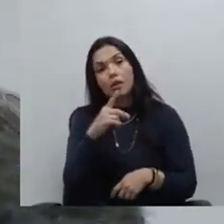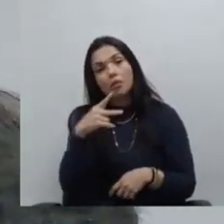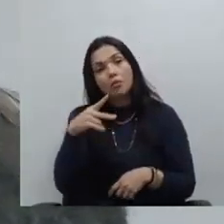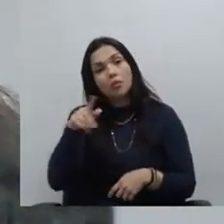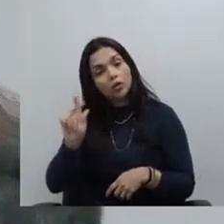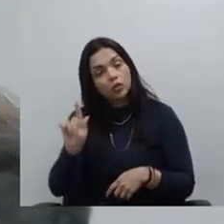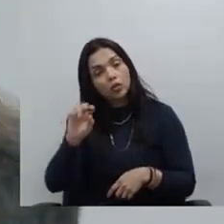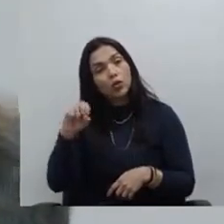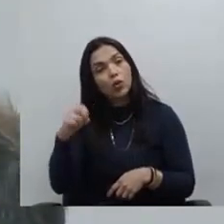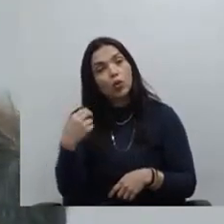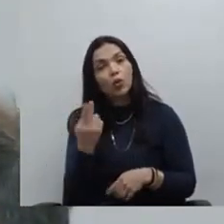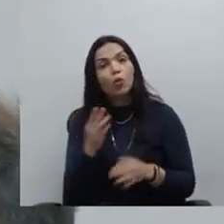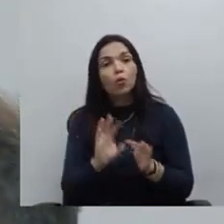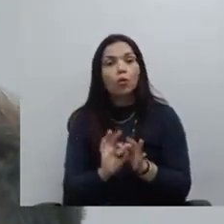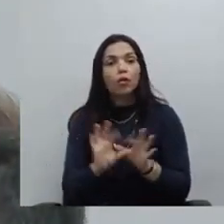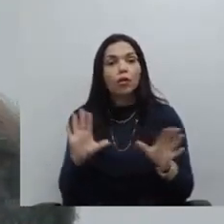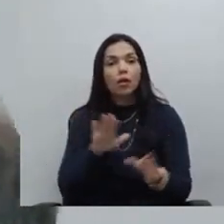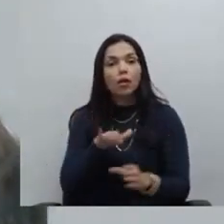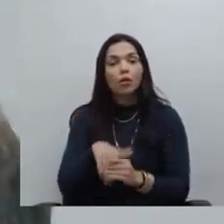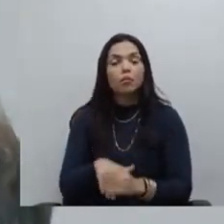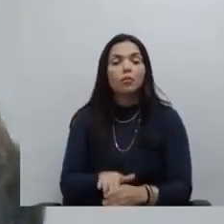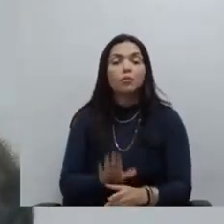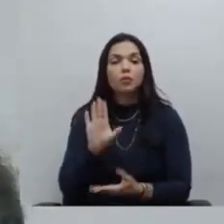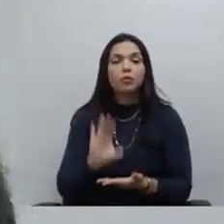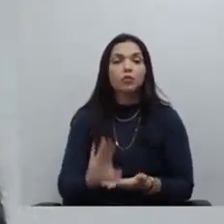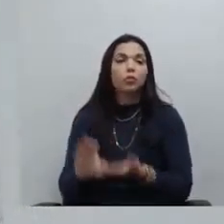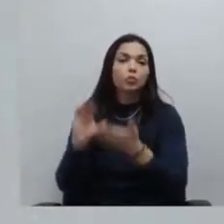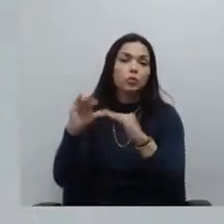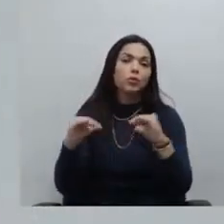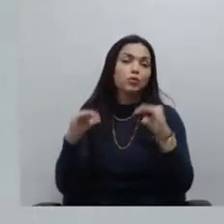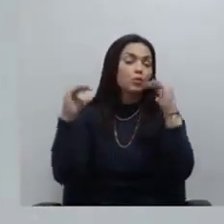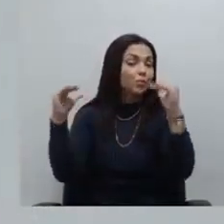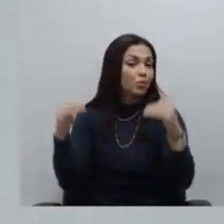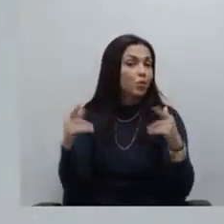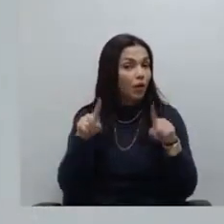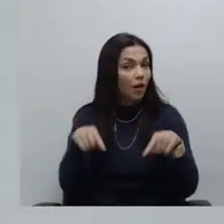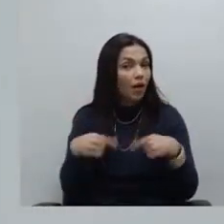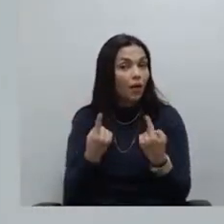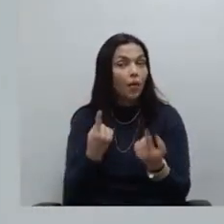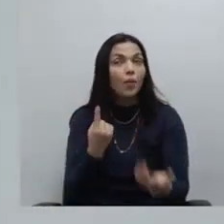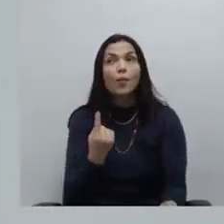implementação ou de uma deliberação do conselho superior é algo que